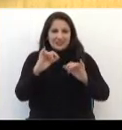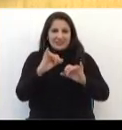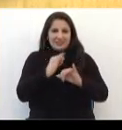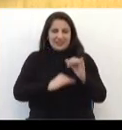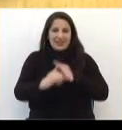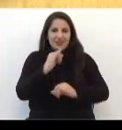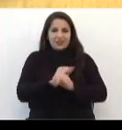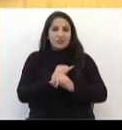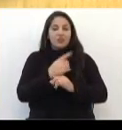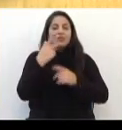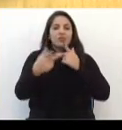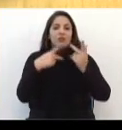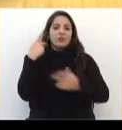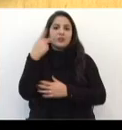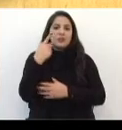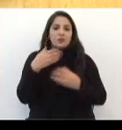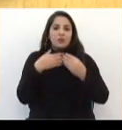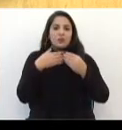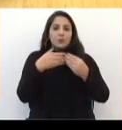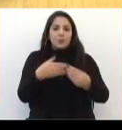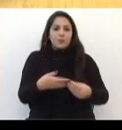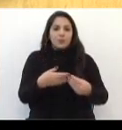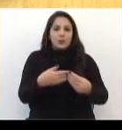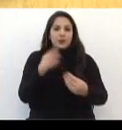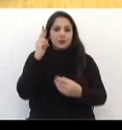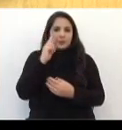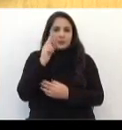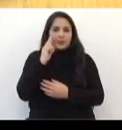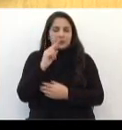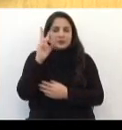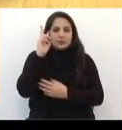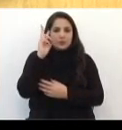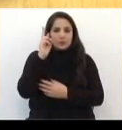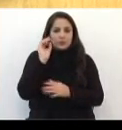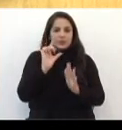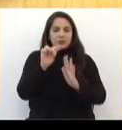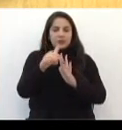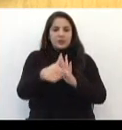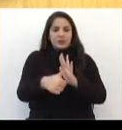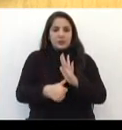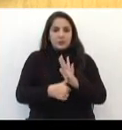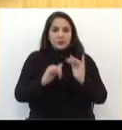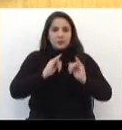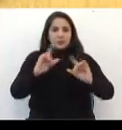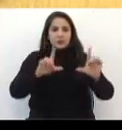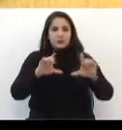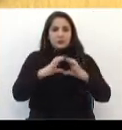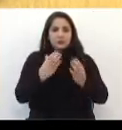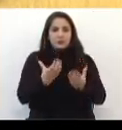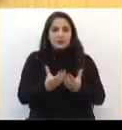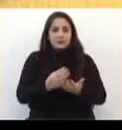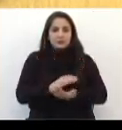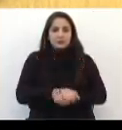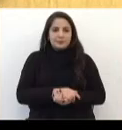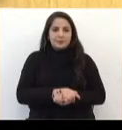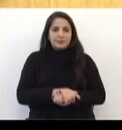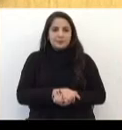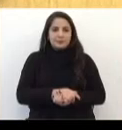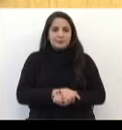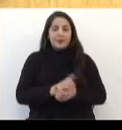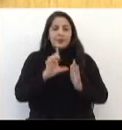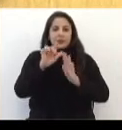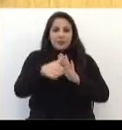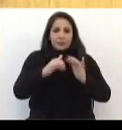Acompanhe A reprise Da plenária De segunda-feira Que vai ao ar Logo após O Jornal da Câmara Depois do